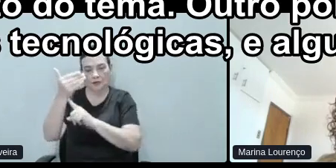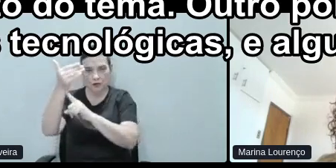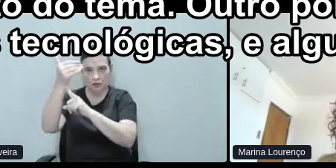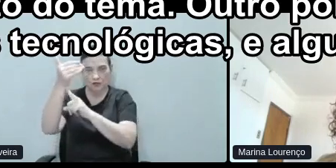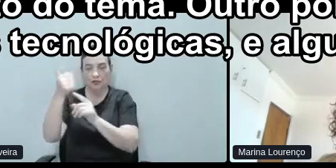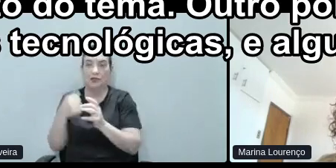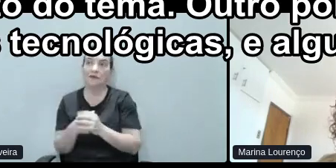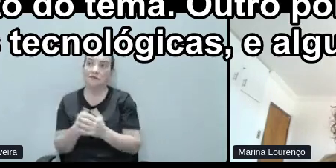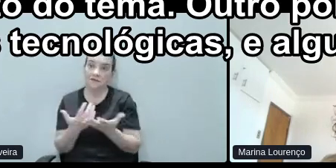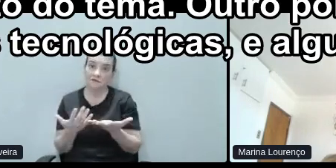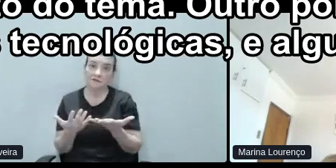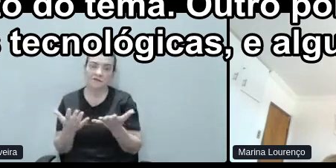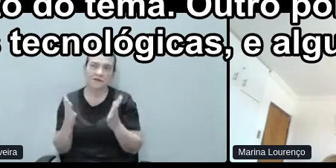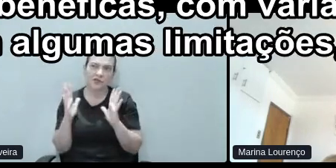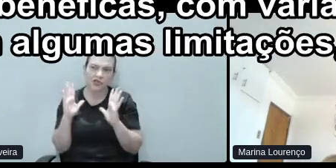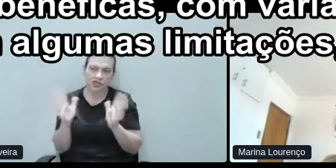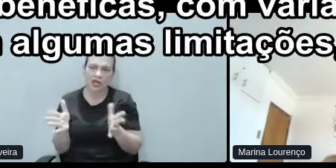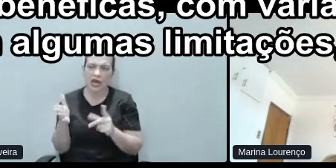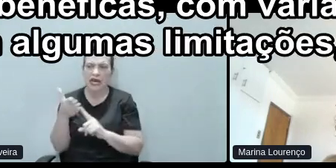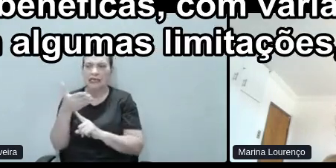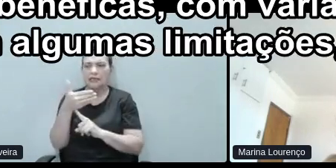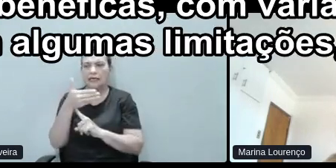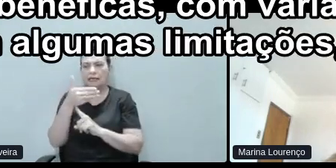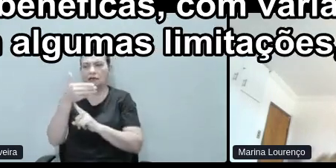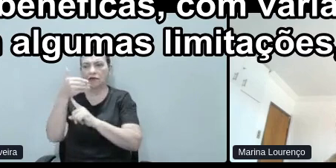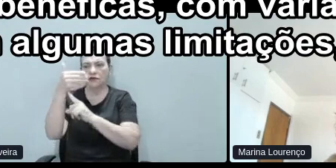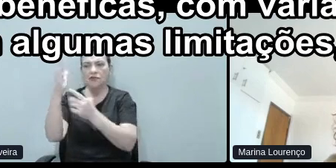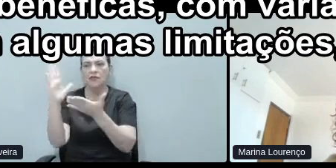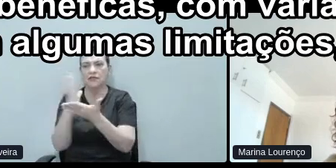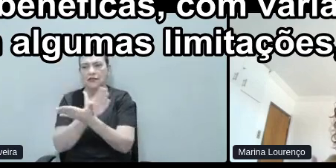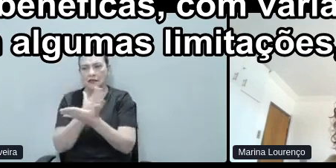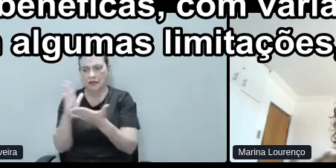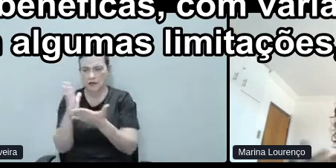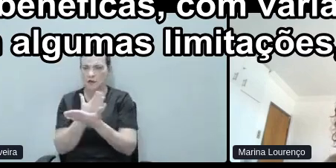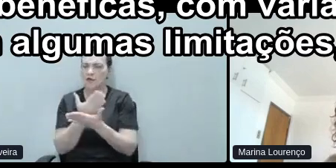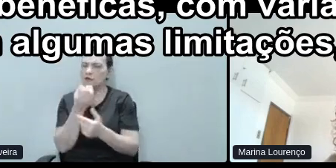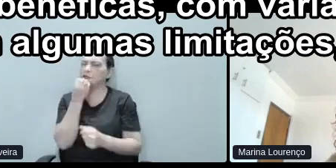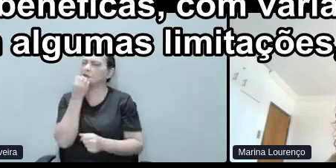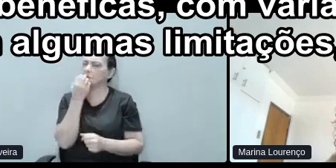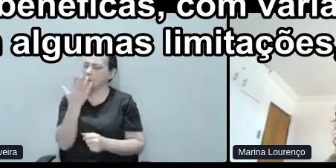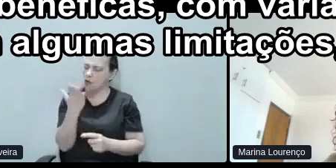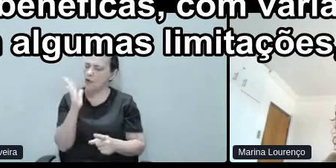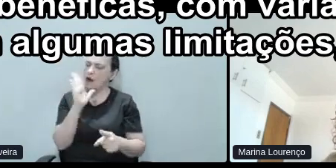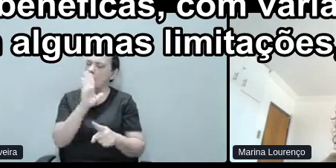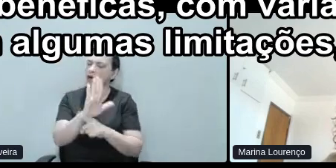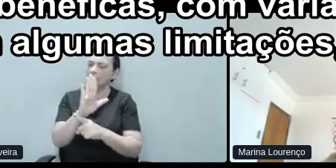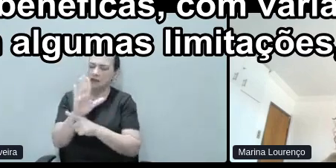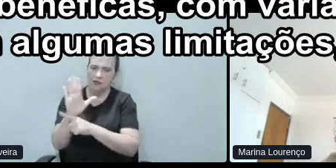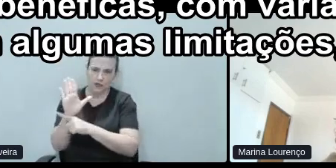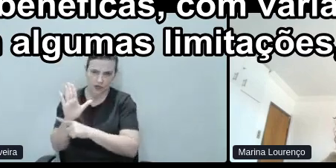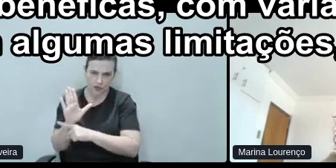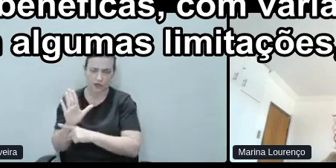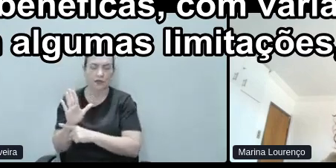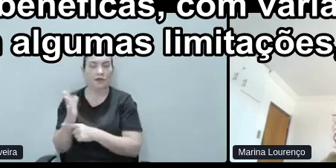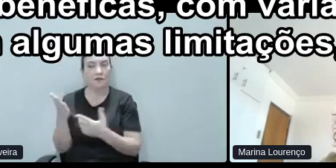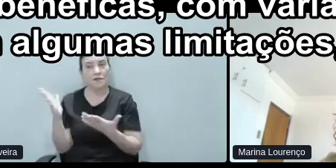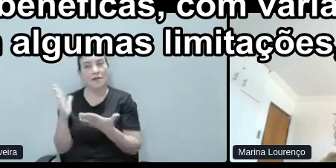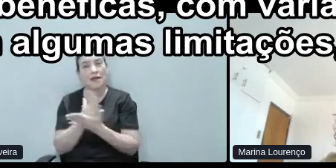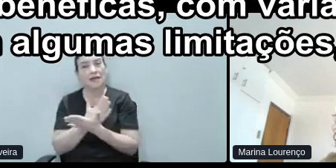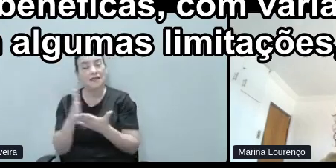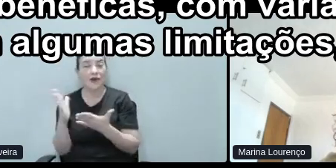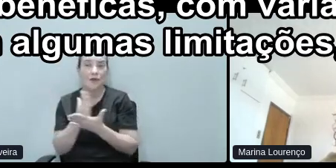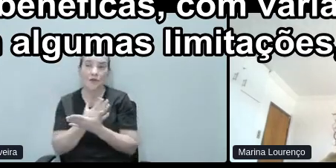E algumas tecnologias, embora muito benéficas, com várias vantagens, algumas apresentam algumas